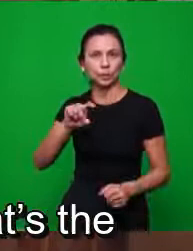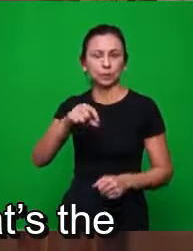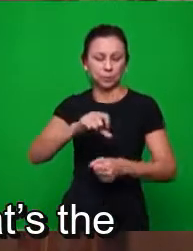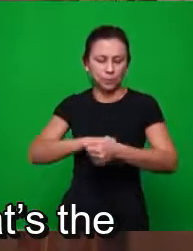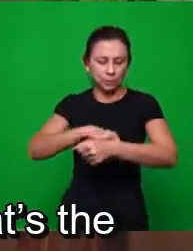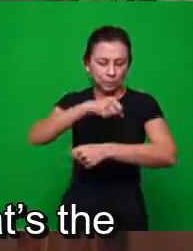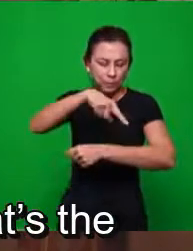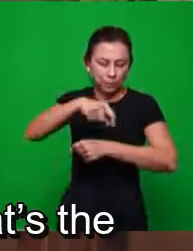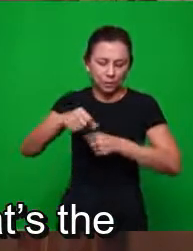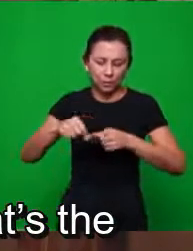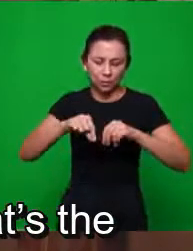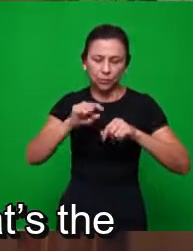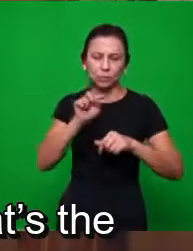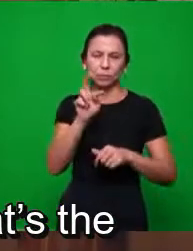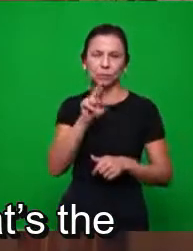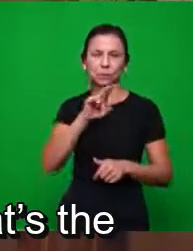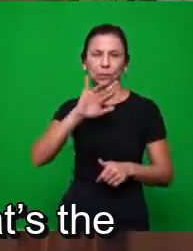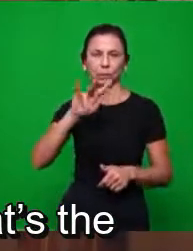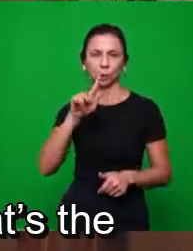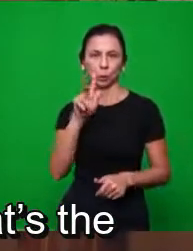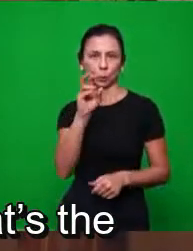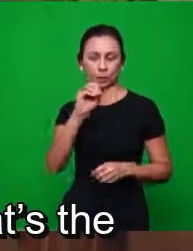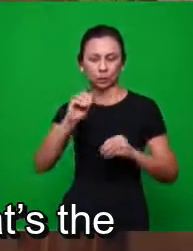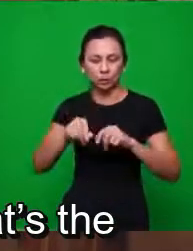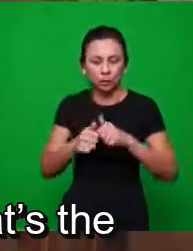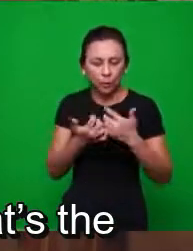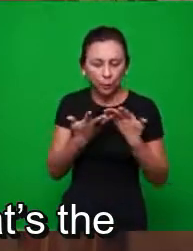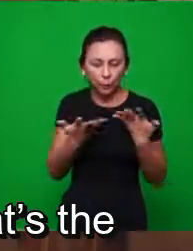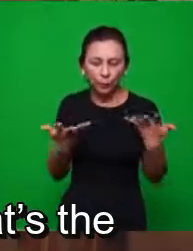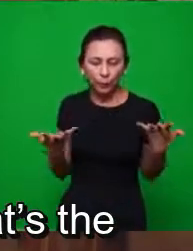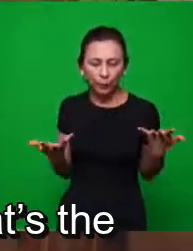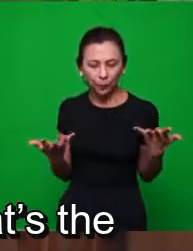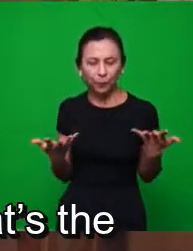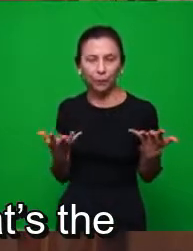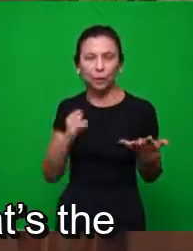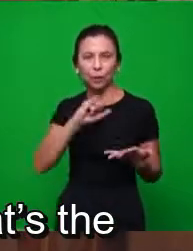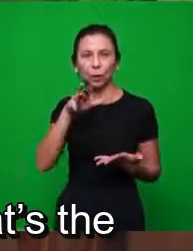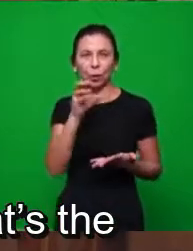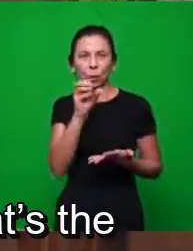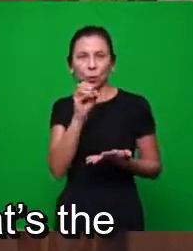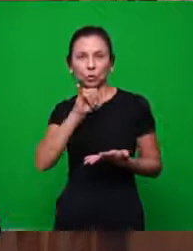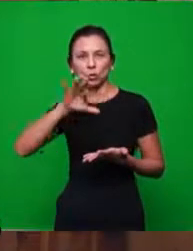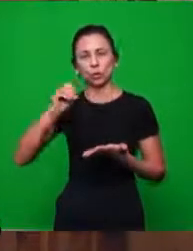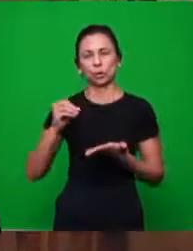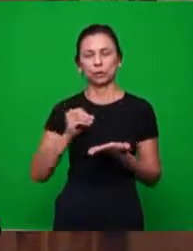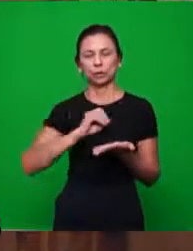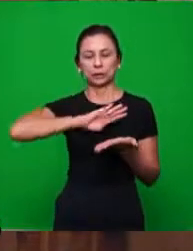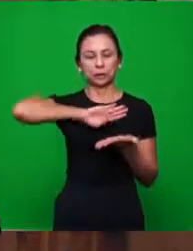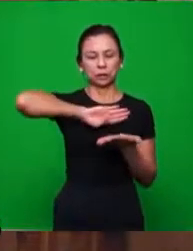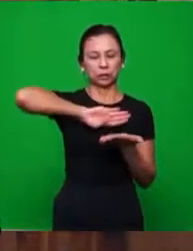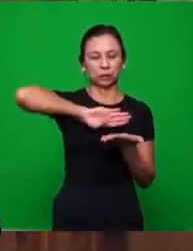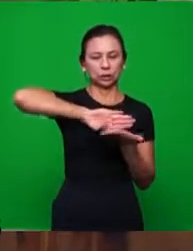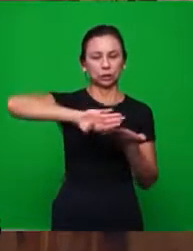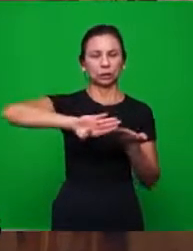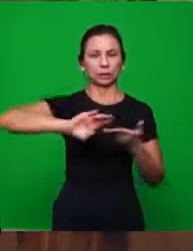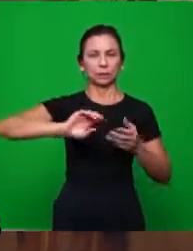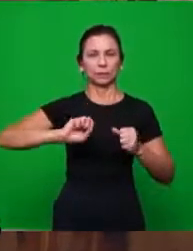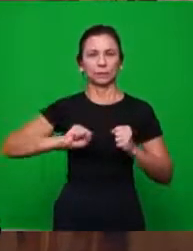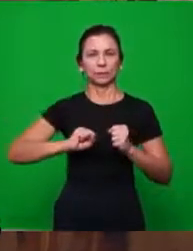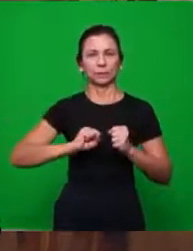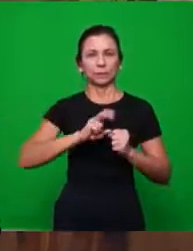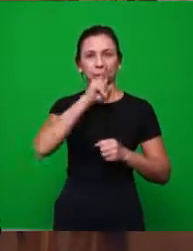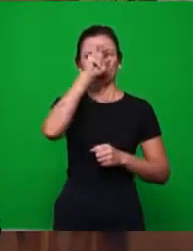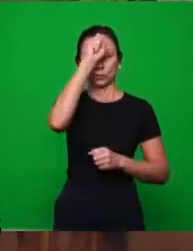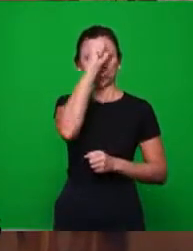tira a seiva, ou tira, diz assim, os nutrientes do trigo. Essa é a primeira coisa. Segunda coisa,